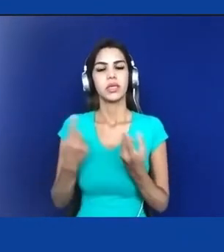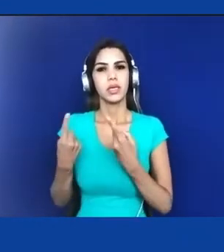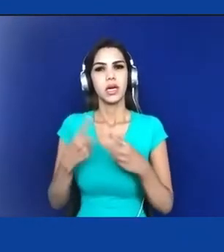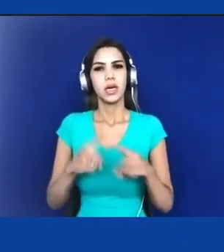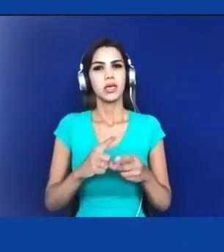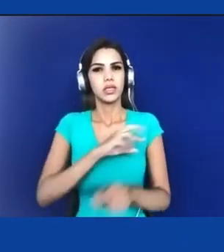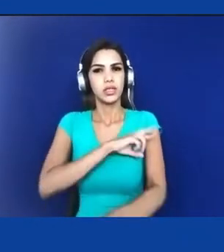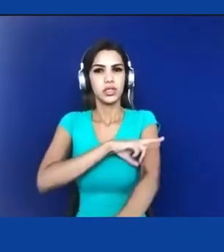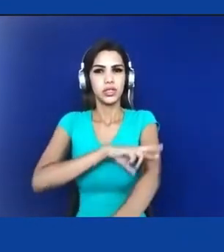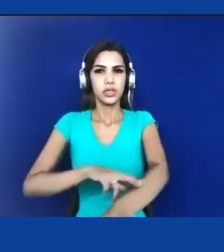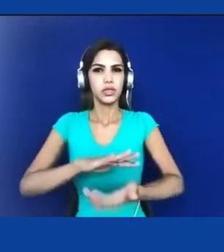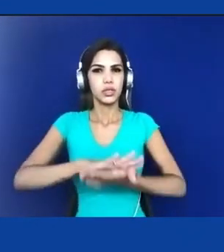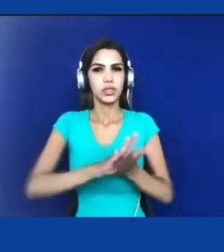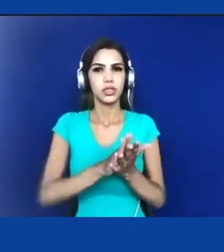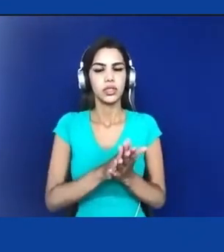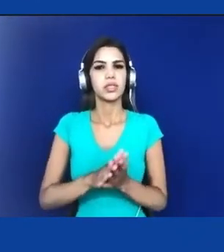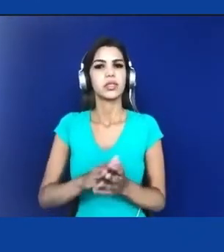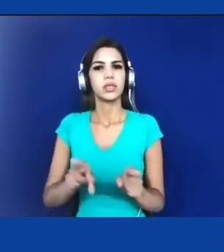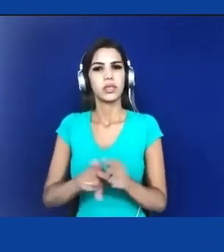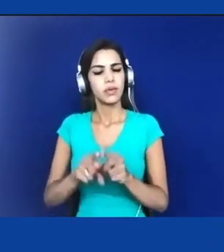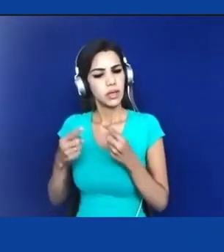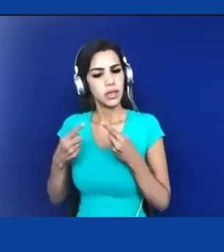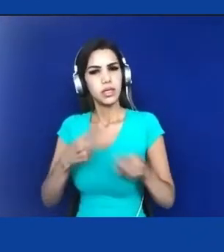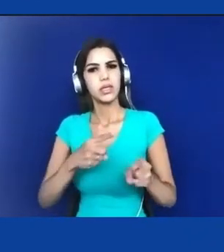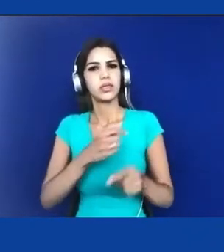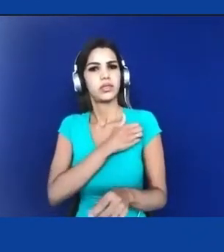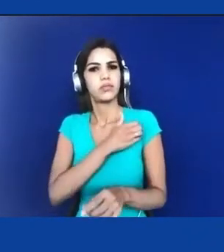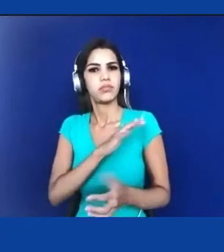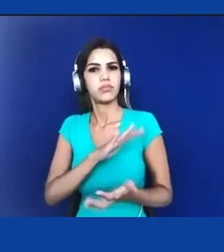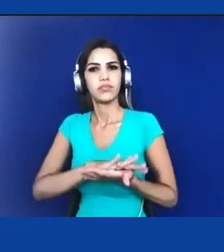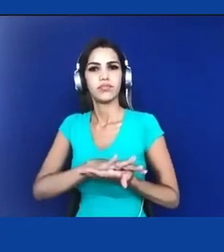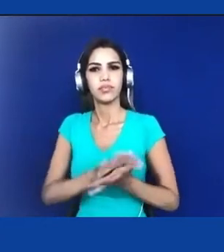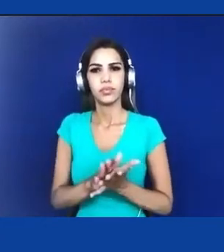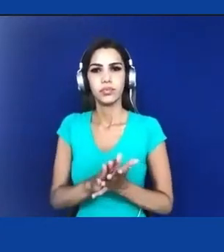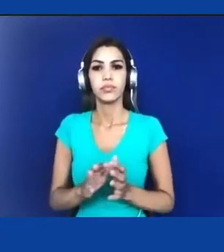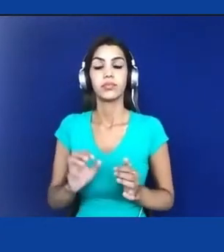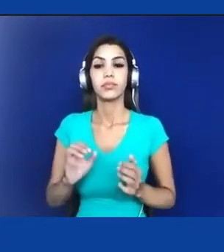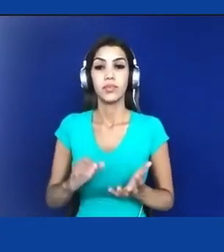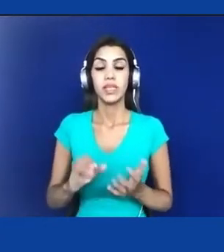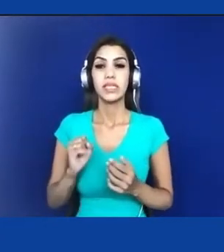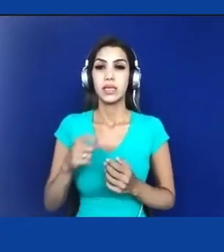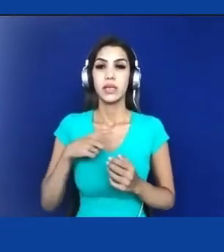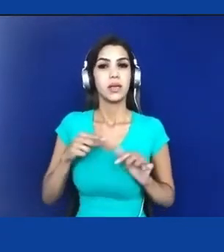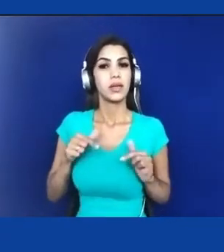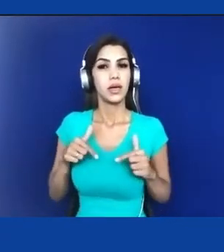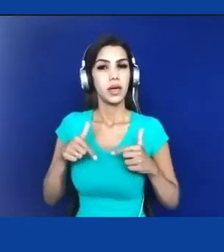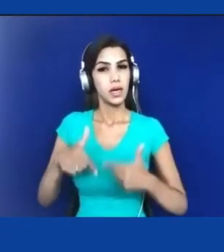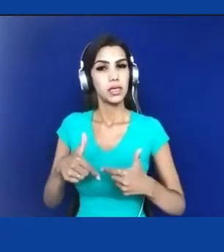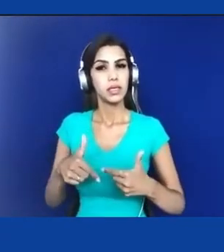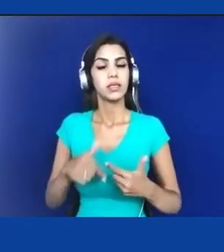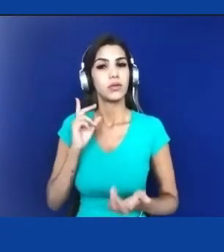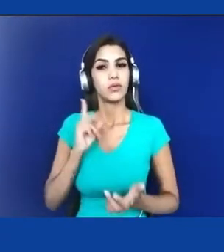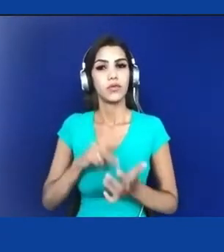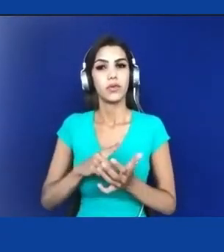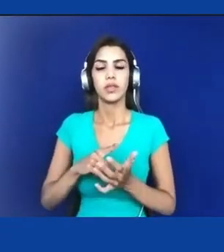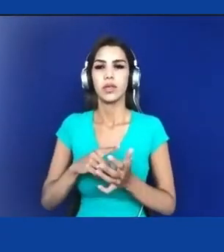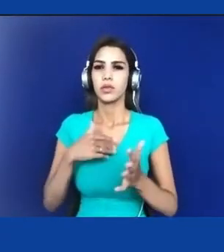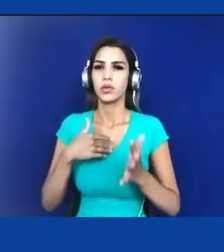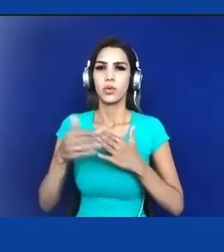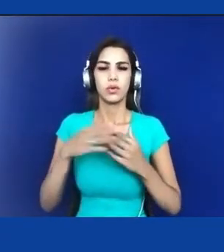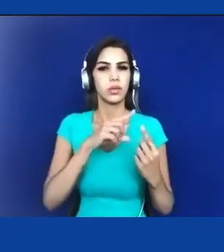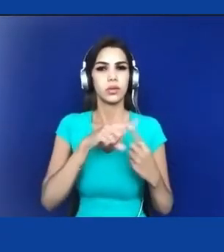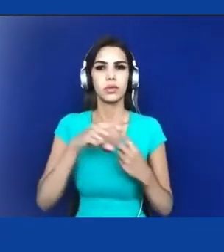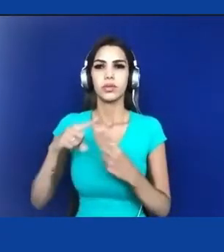antidiscriminatórias. Sem essas ações práticas e concretas, nenhum tipo de justiça social